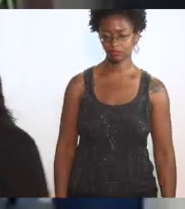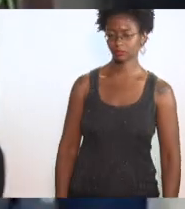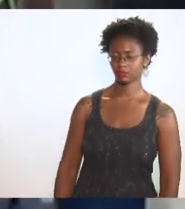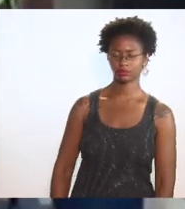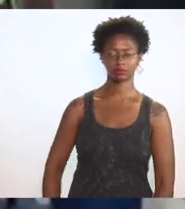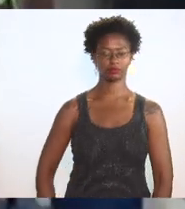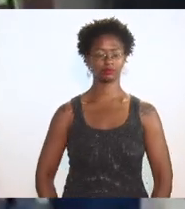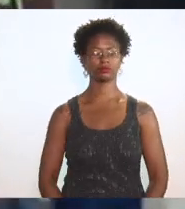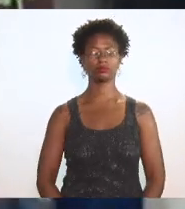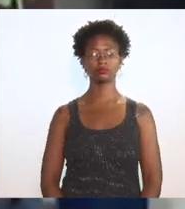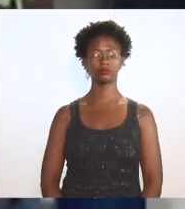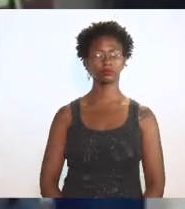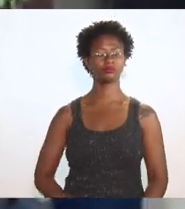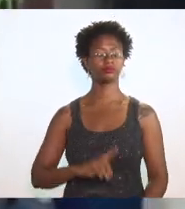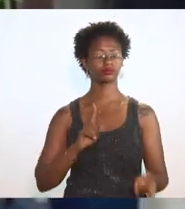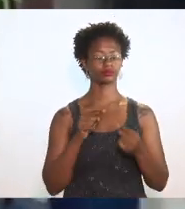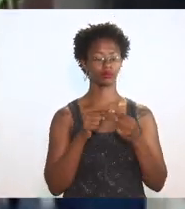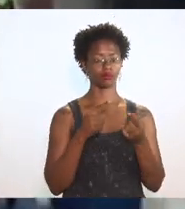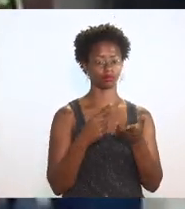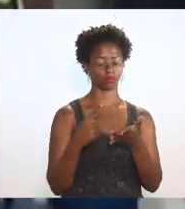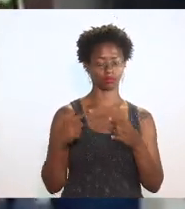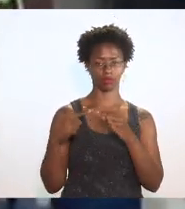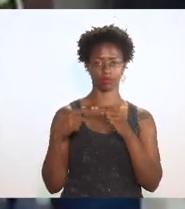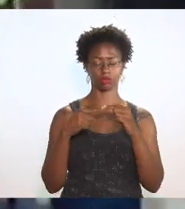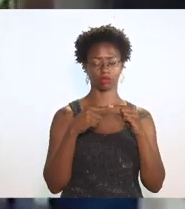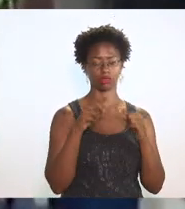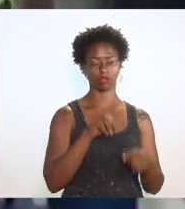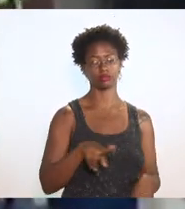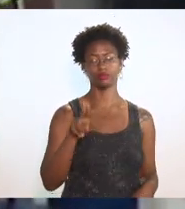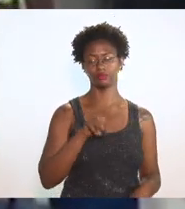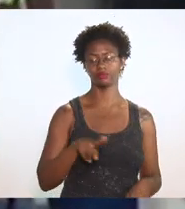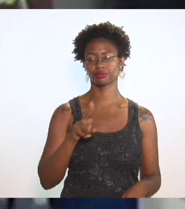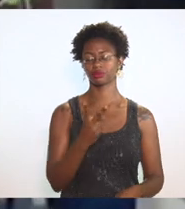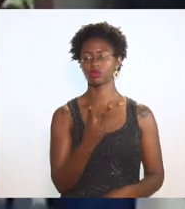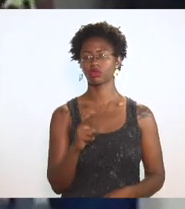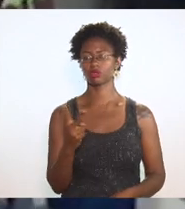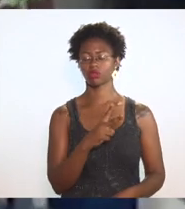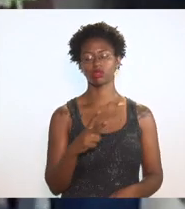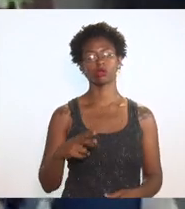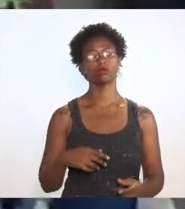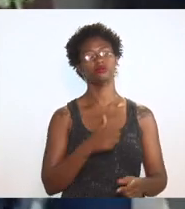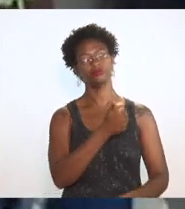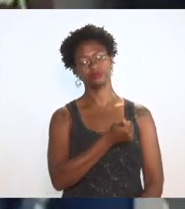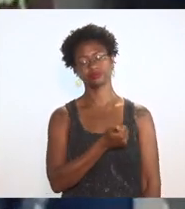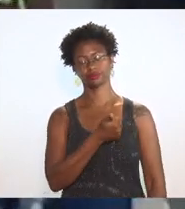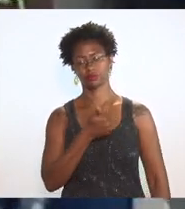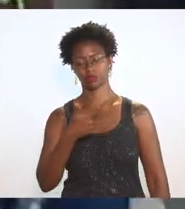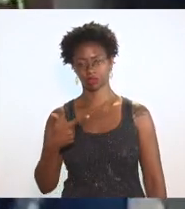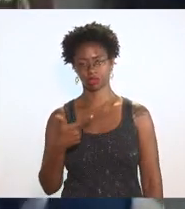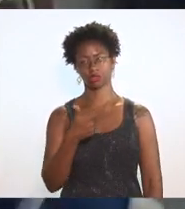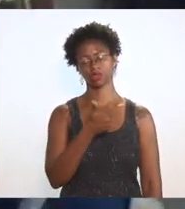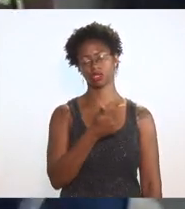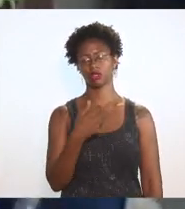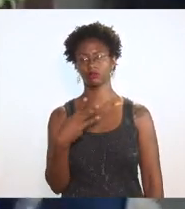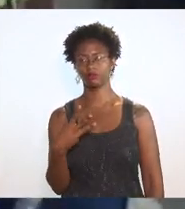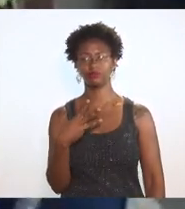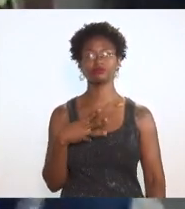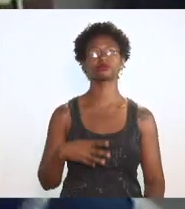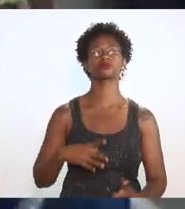da compatibilidade do uso simultâneo das duas cláusulas décima segunda e décima terceira do convênio